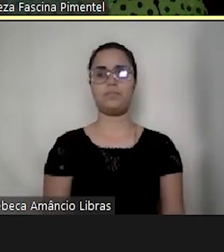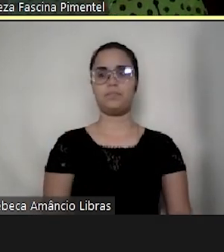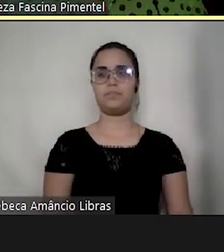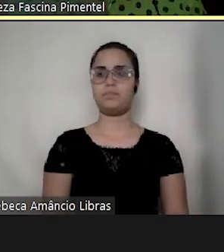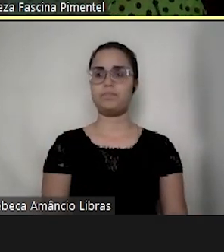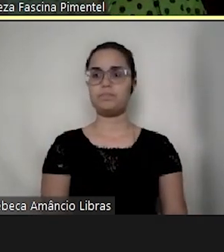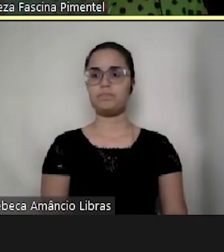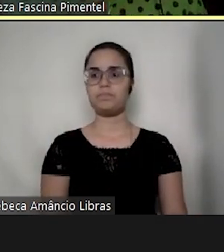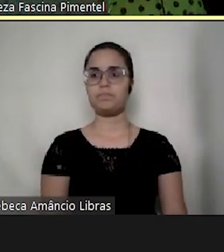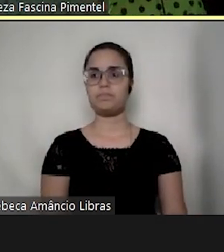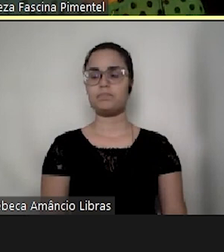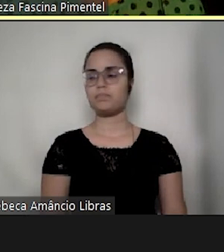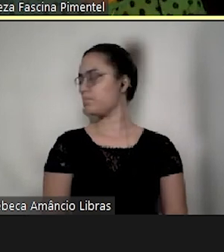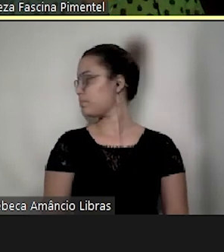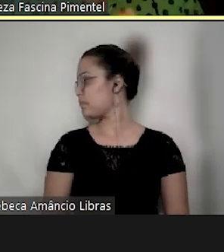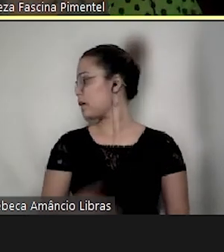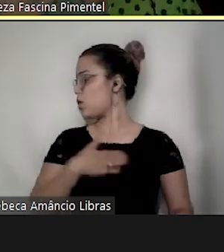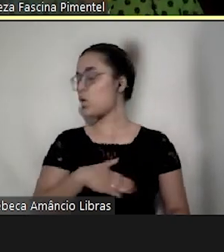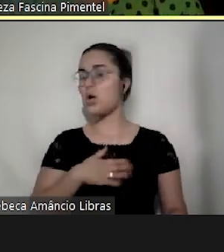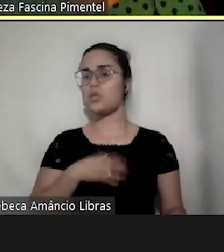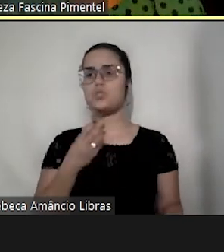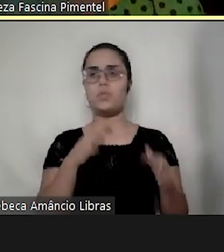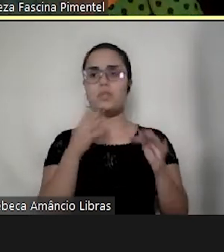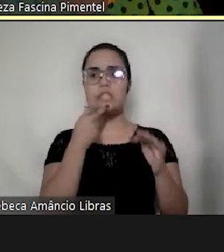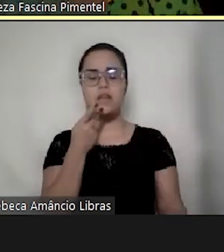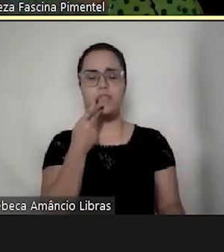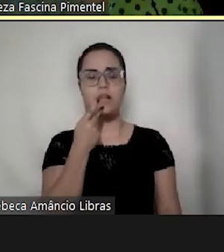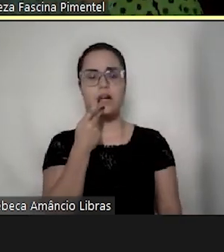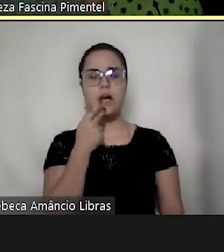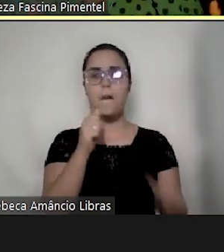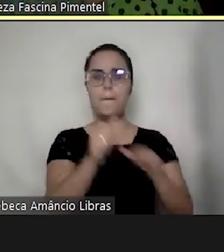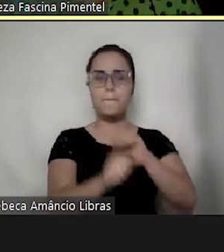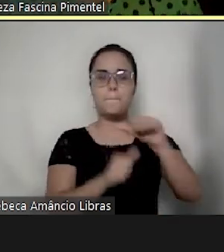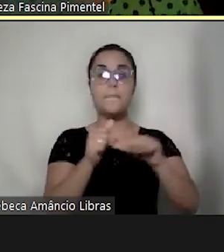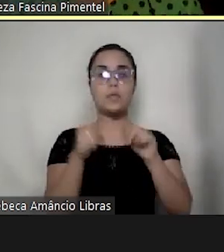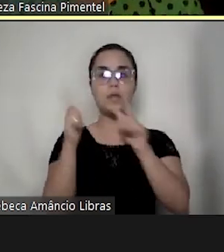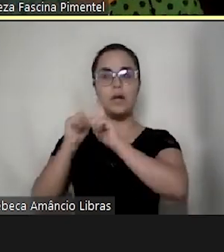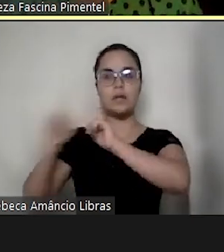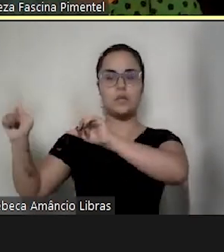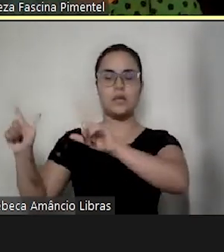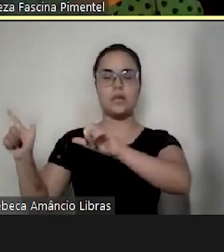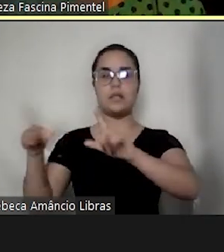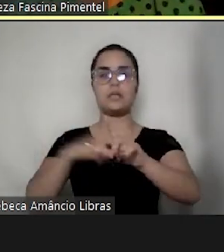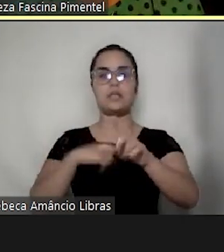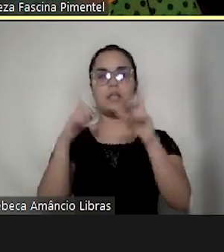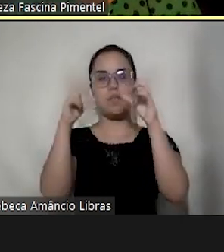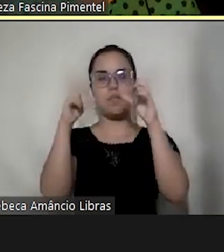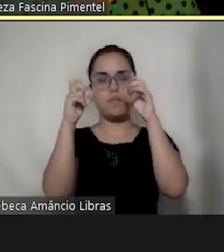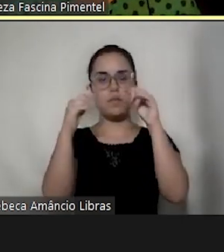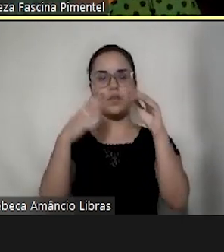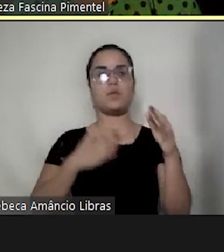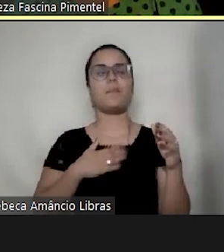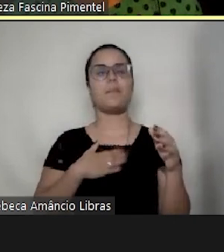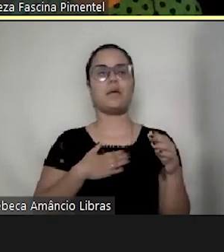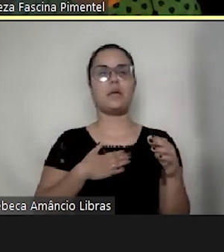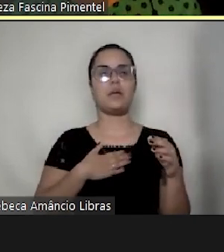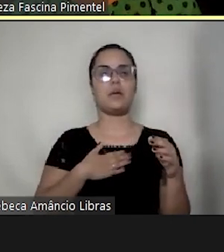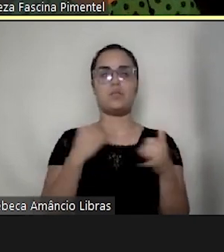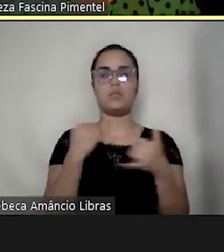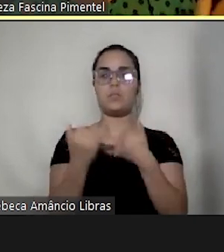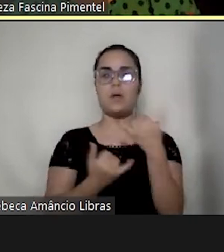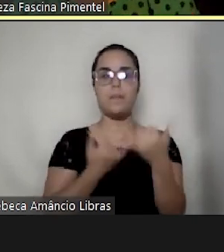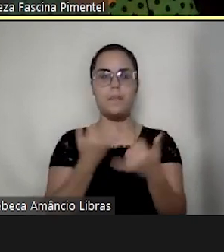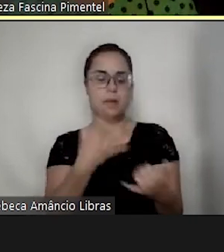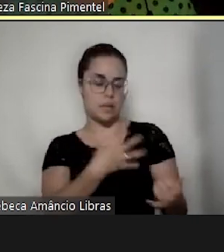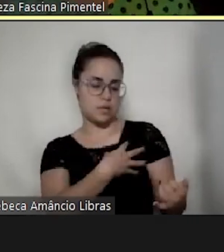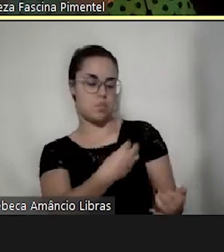E eu gosto muito dessa frase, eu mudei aqui o slide, tem uma foto minha, numa brincadeira com os